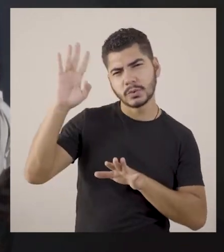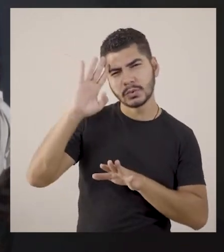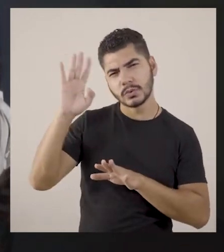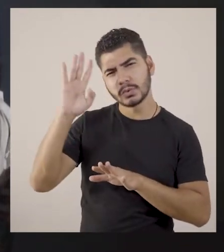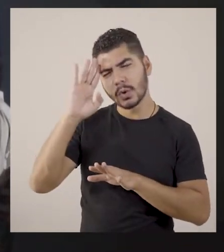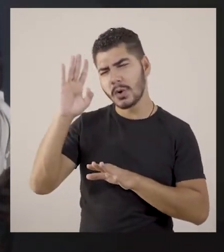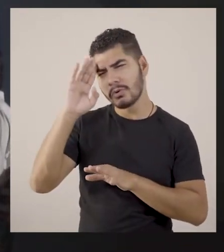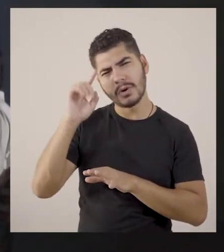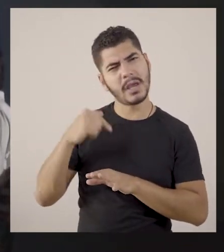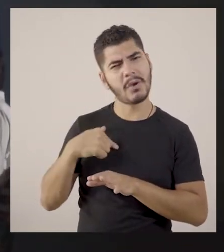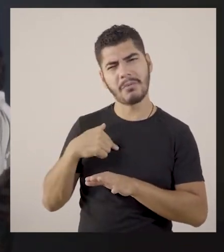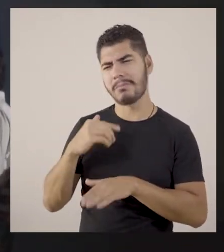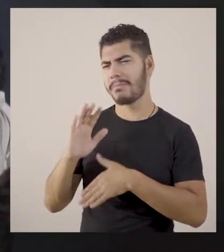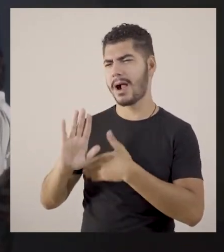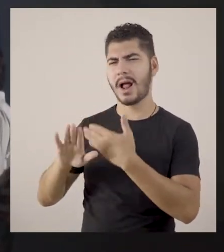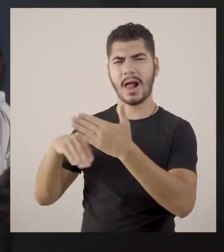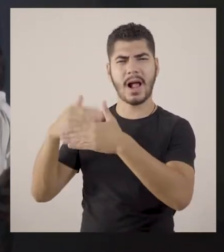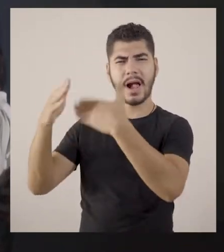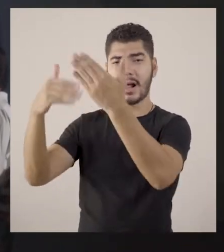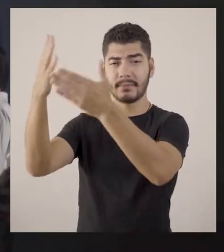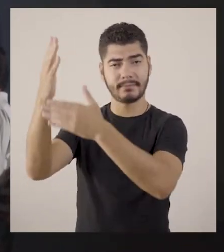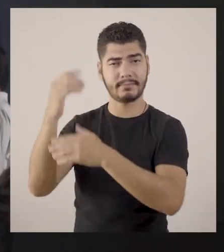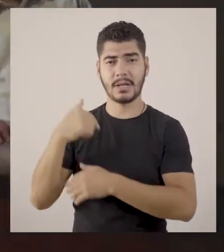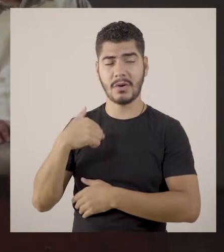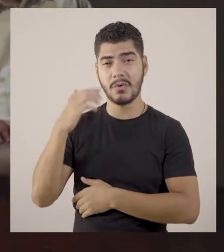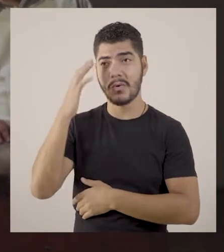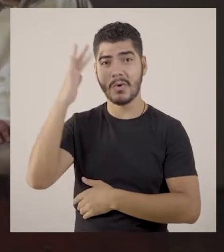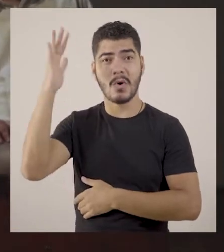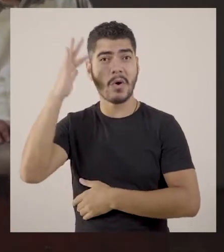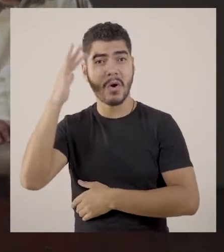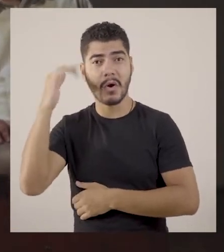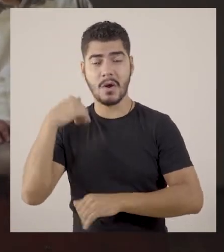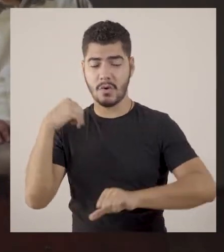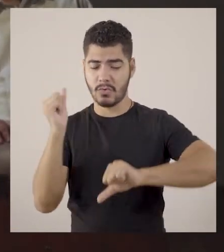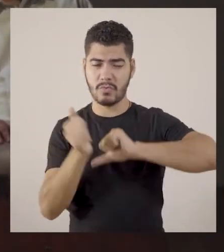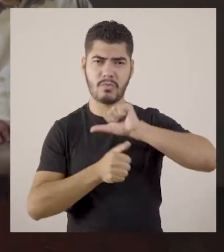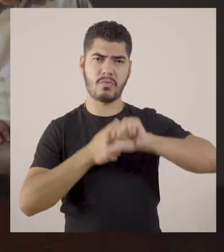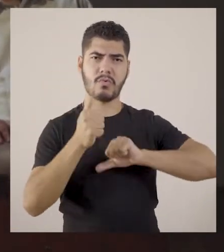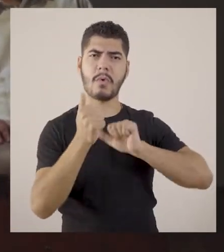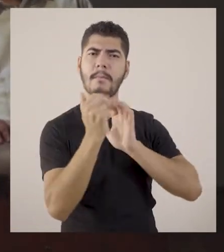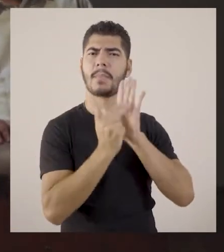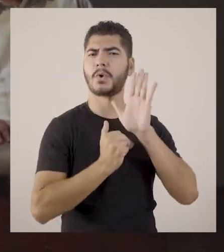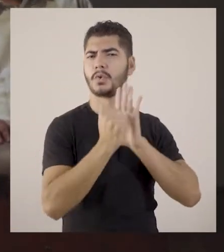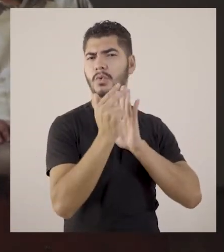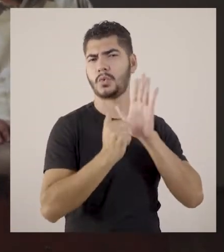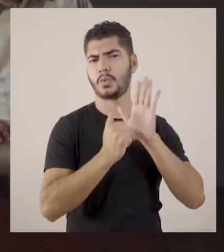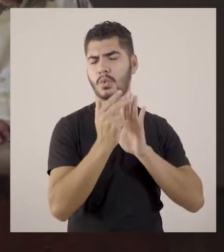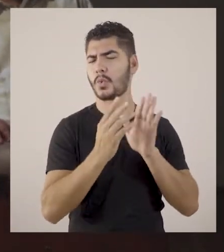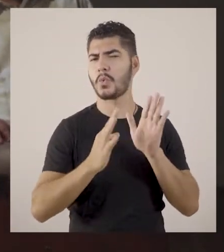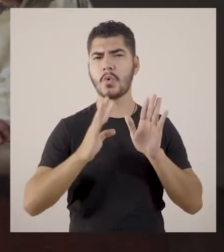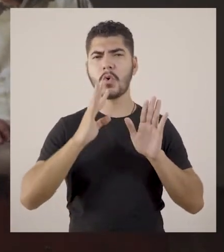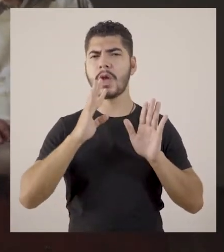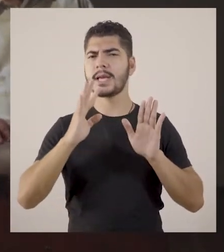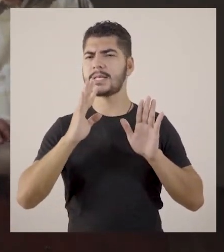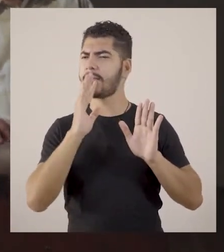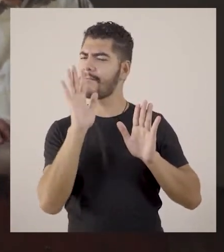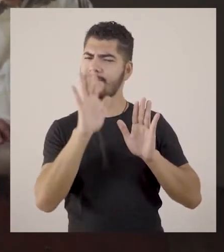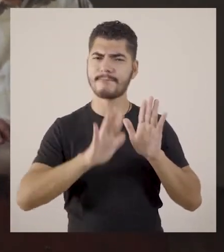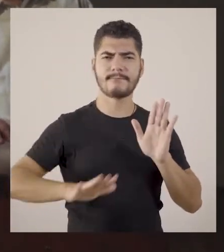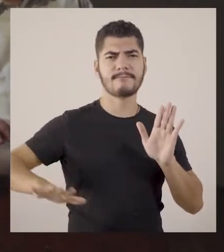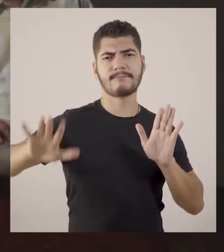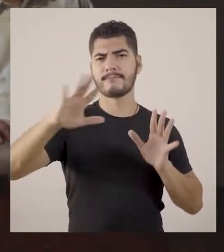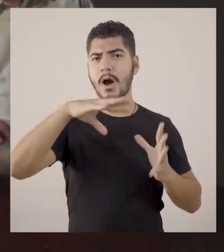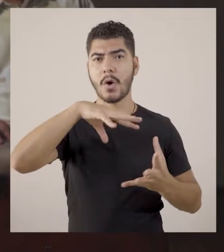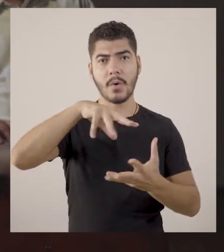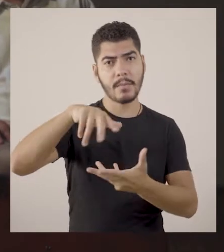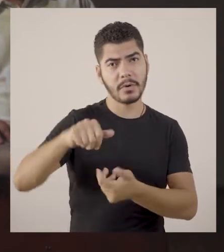muito além do que eu poderia imaginar. No sonho, eu me transformo no pintor brasileiro de maior reconhecimento no mundo.